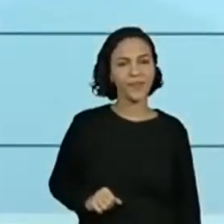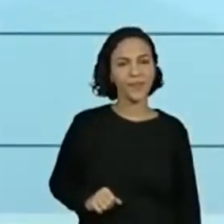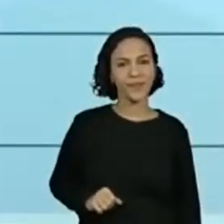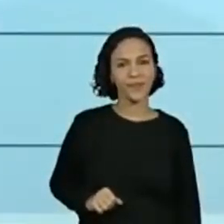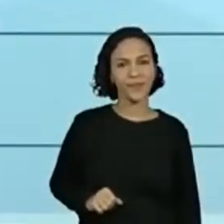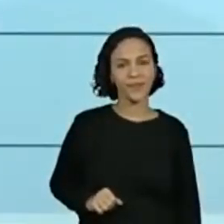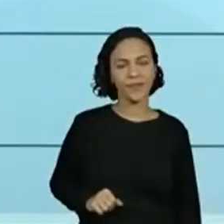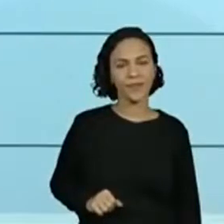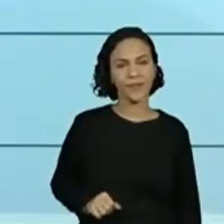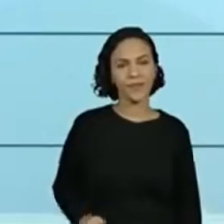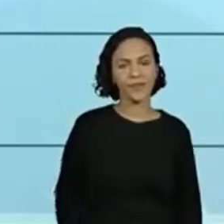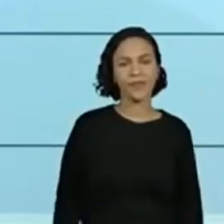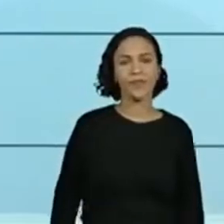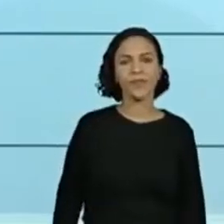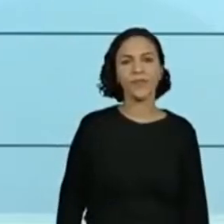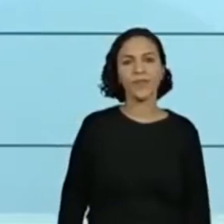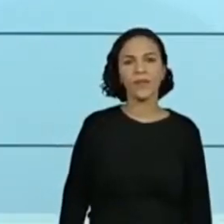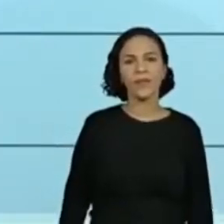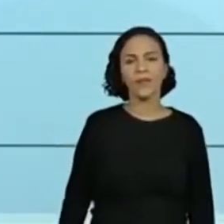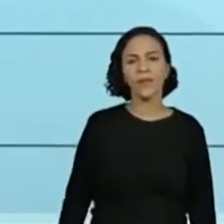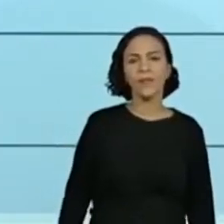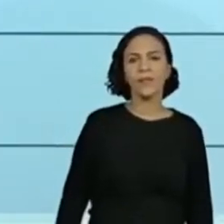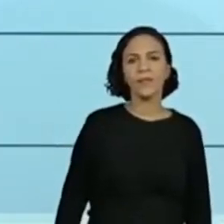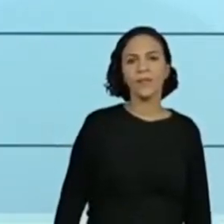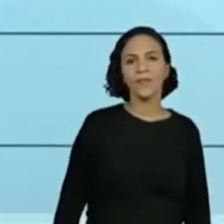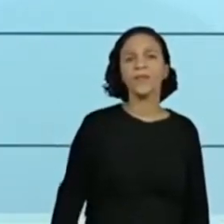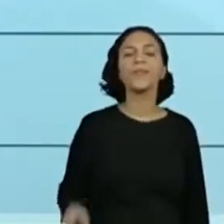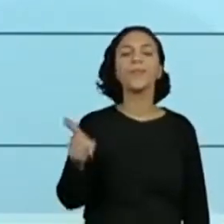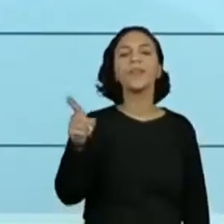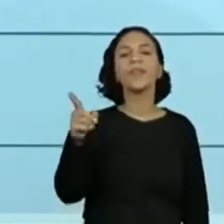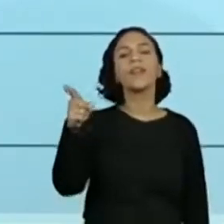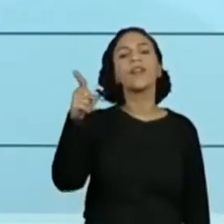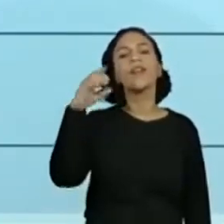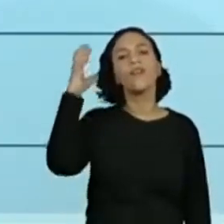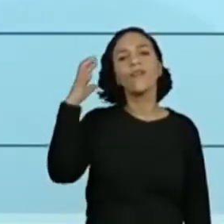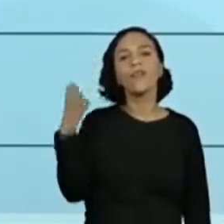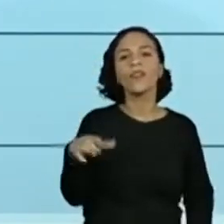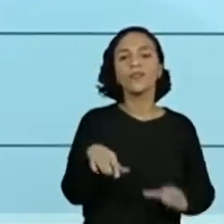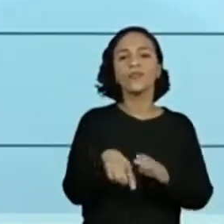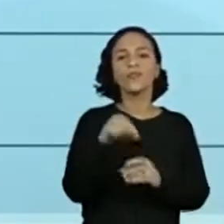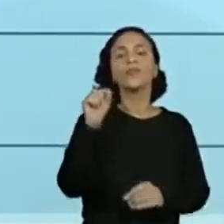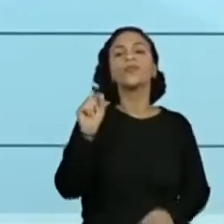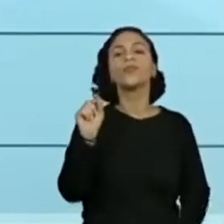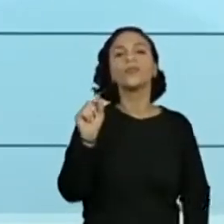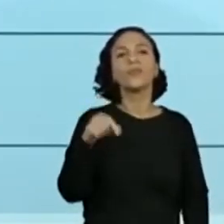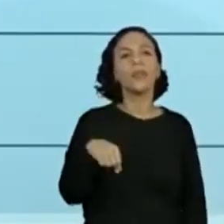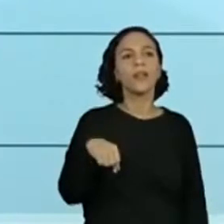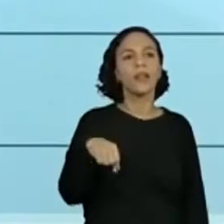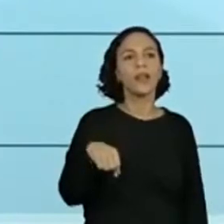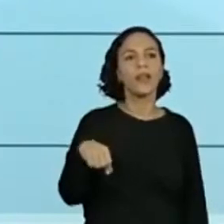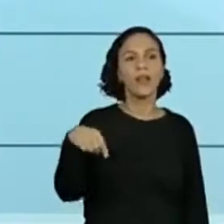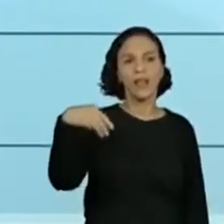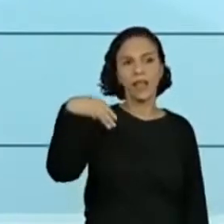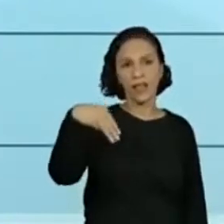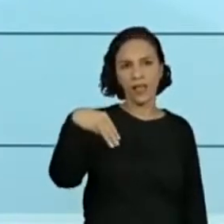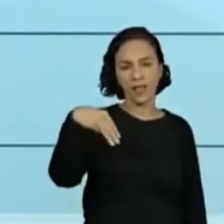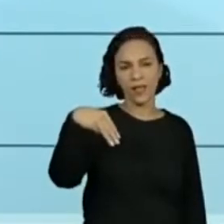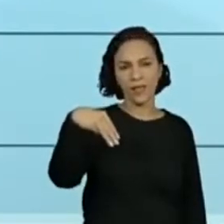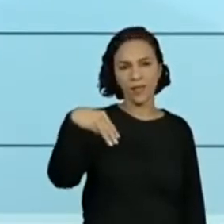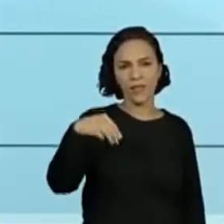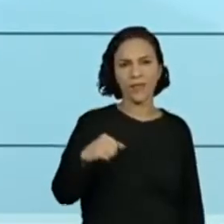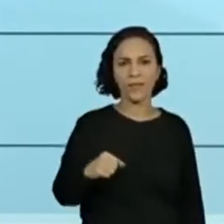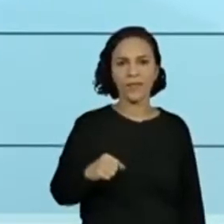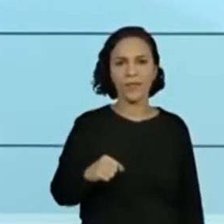letras diferentes. Primeira letra sorteada pela professora Vivi foi o M. M. Mônica. A